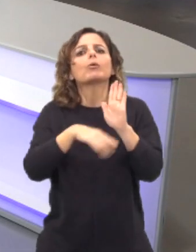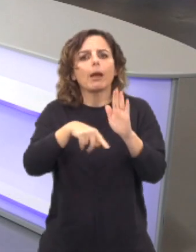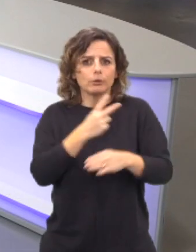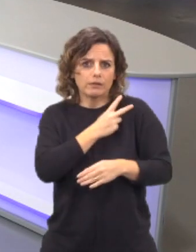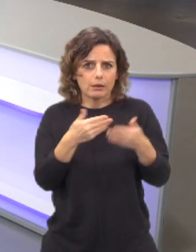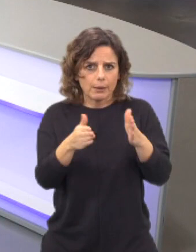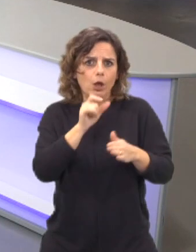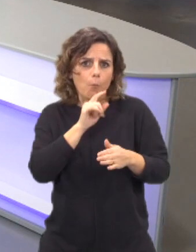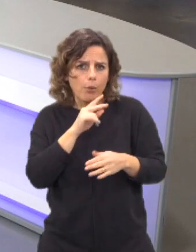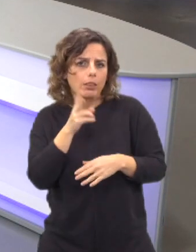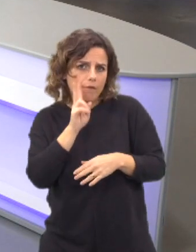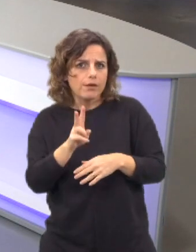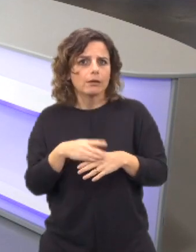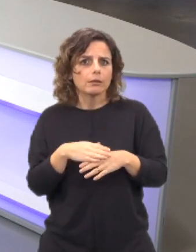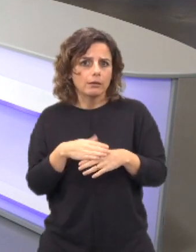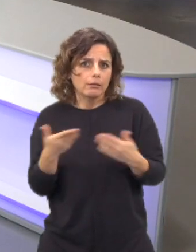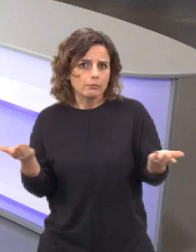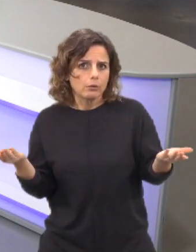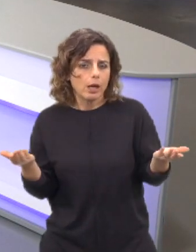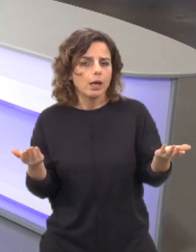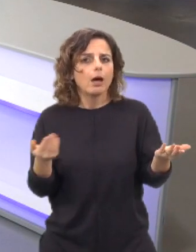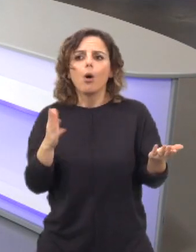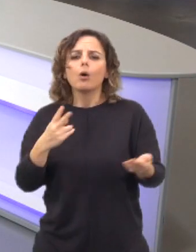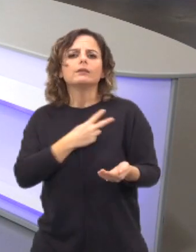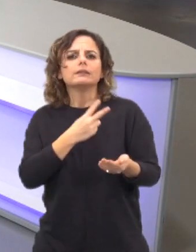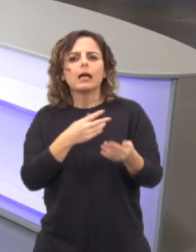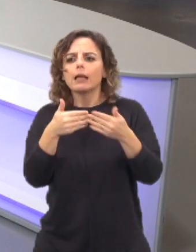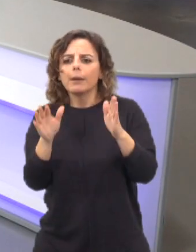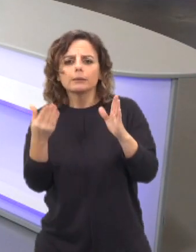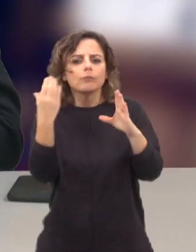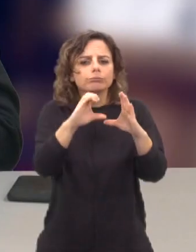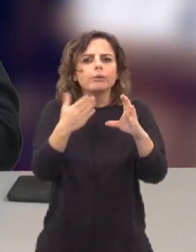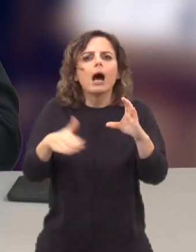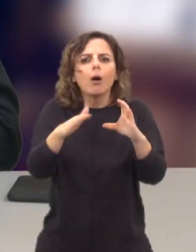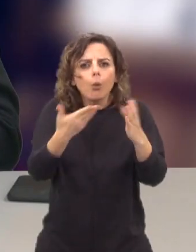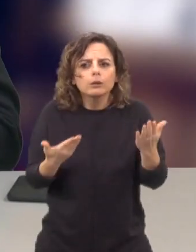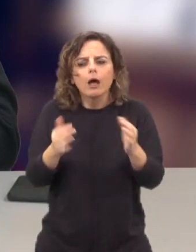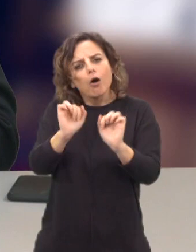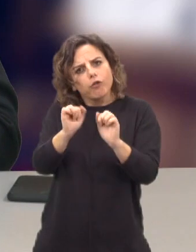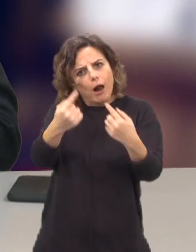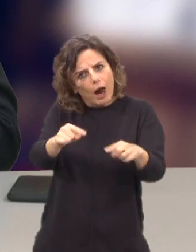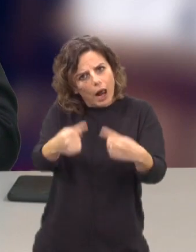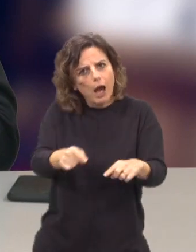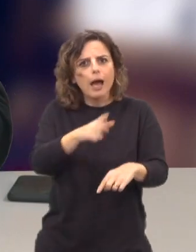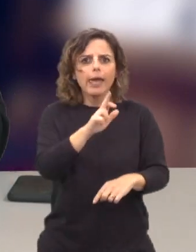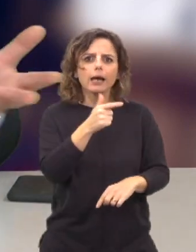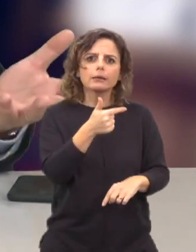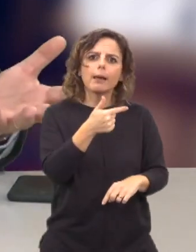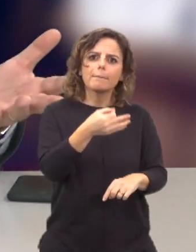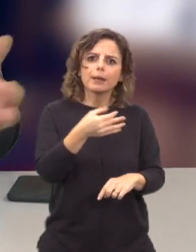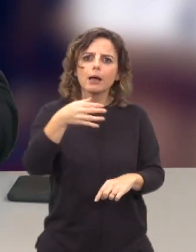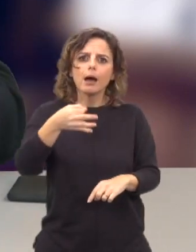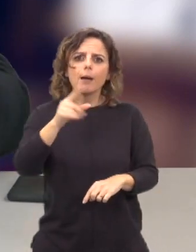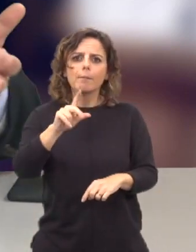programa, por exemplo, indiferido, ou ver onde é que a Unicidade Aberta o coloca, num canal próprio, ou vê-lo na RTP Play,